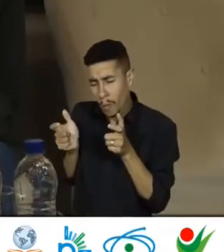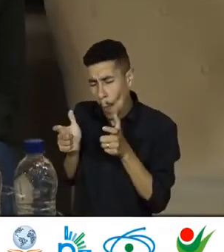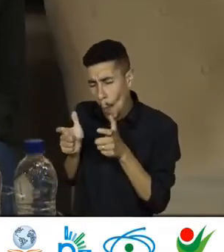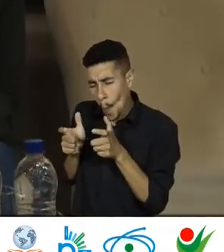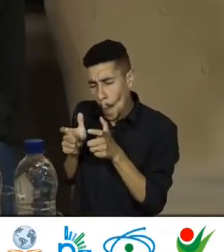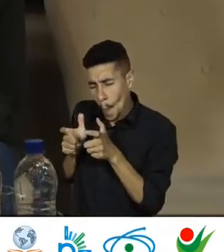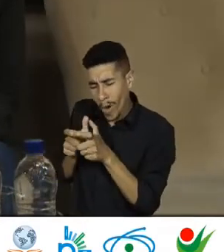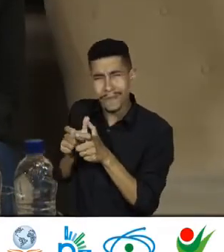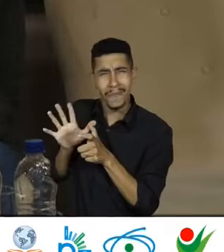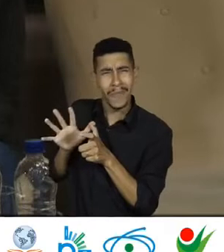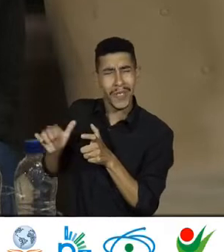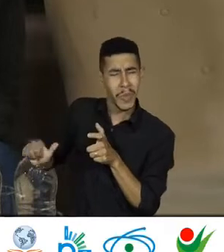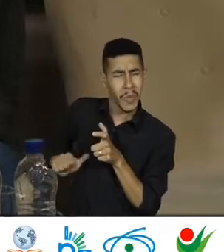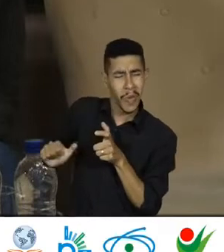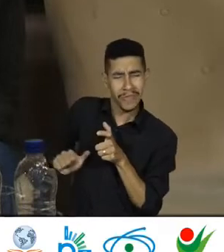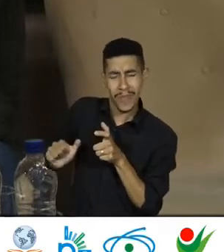não a nossa dor